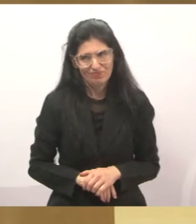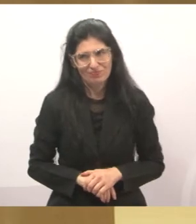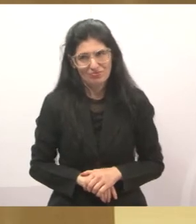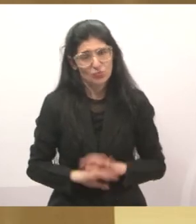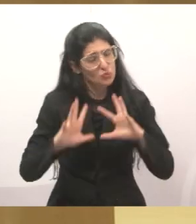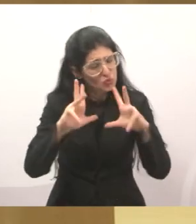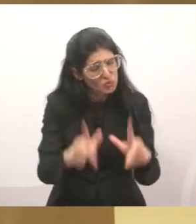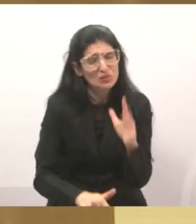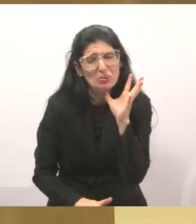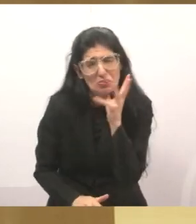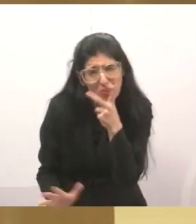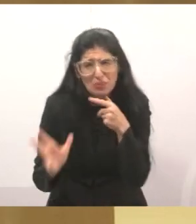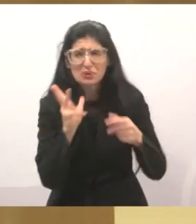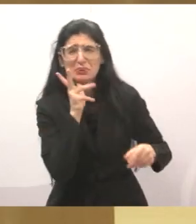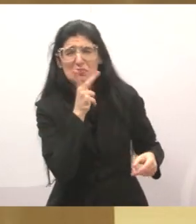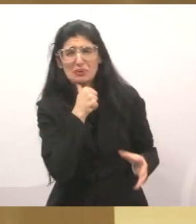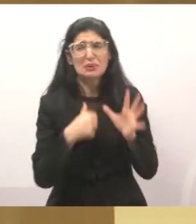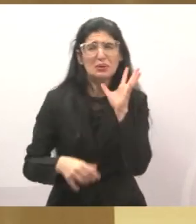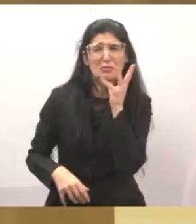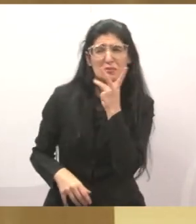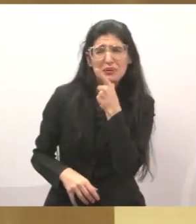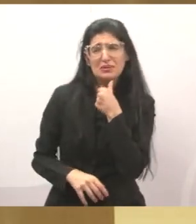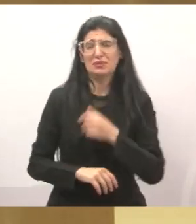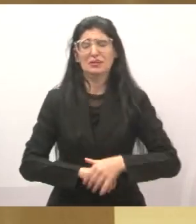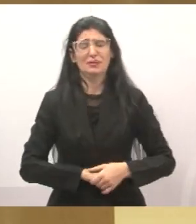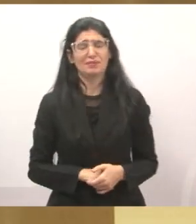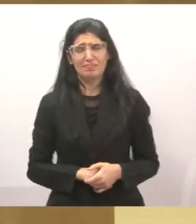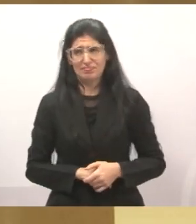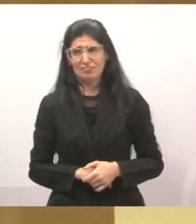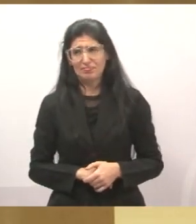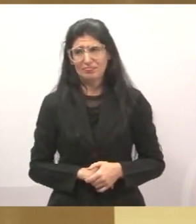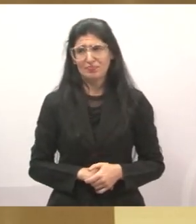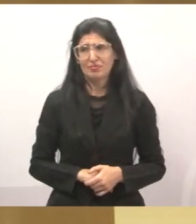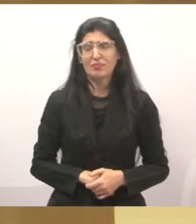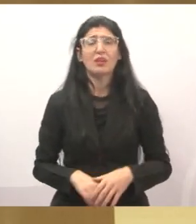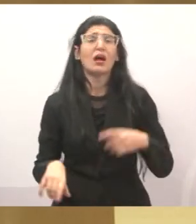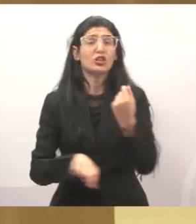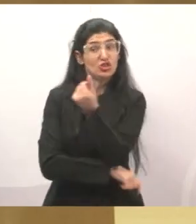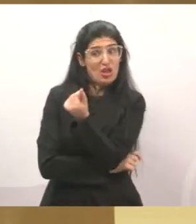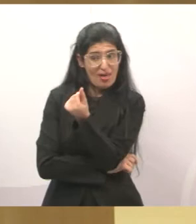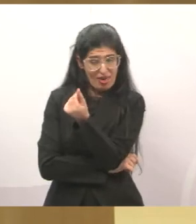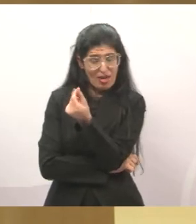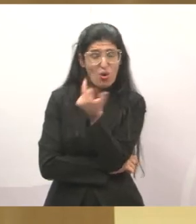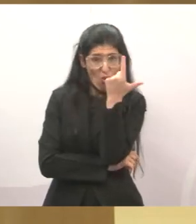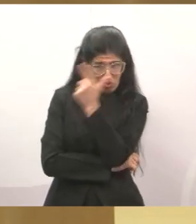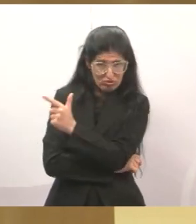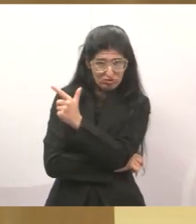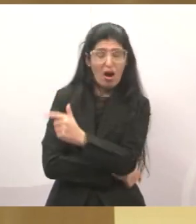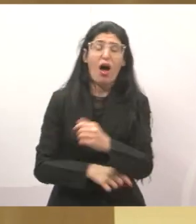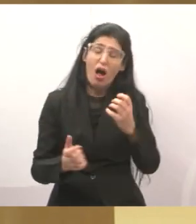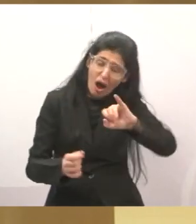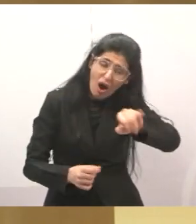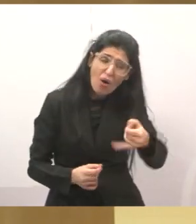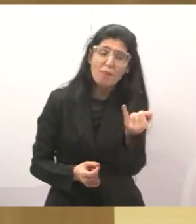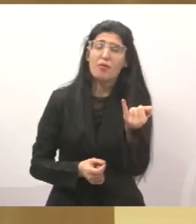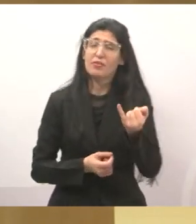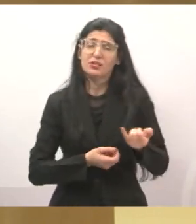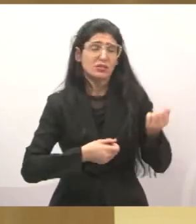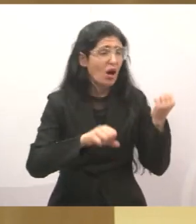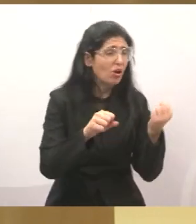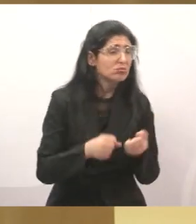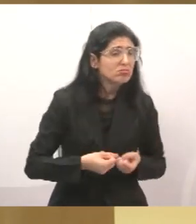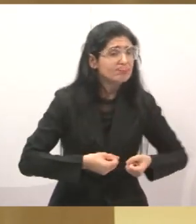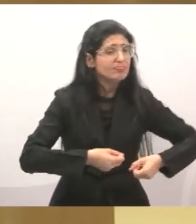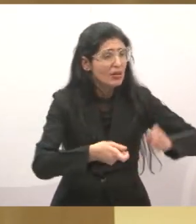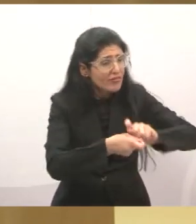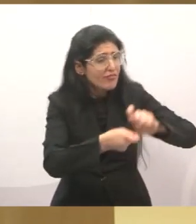devagar. E o pouco que está acontecendo, como eu disse, é porque o dinheiro chegou e estão aproveitando aí e fazendo as pessoas